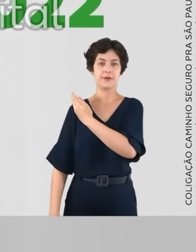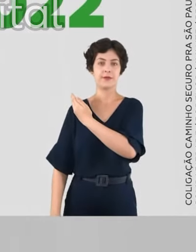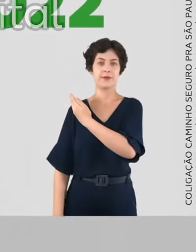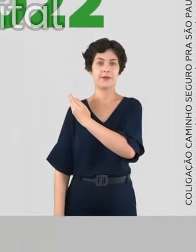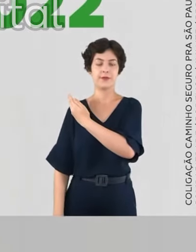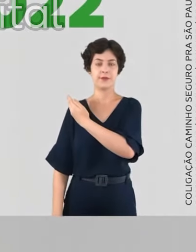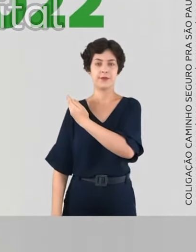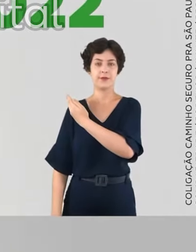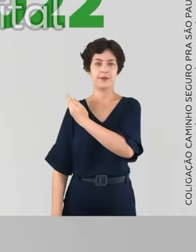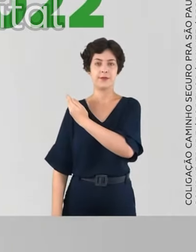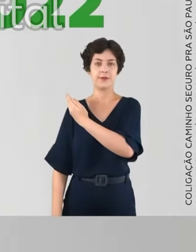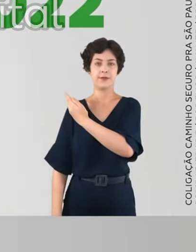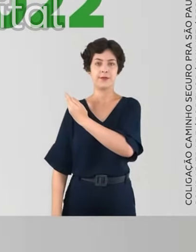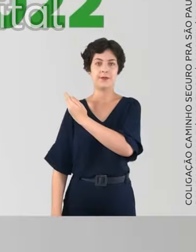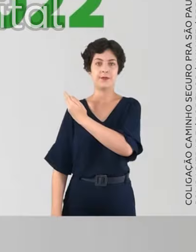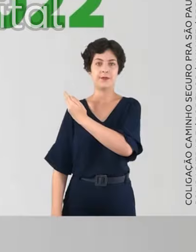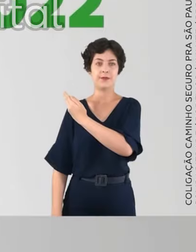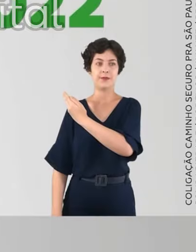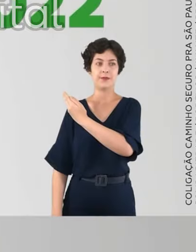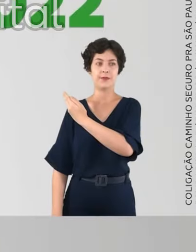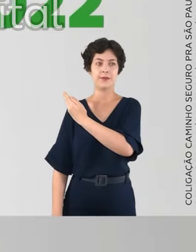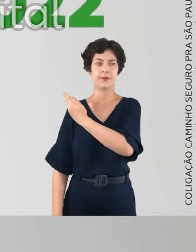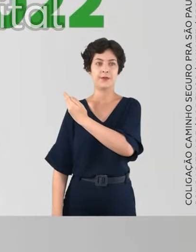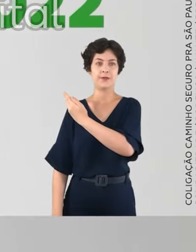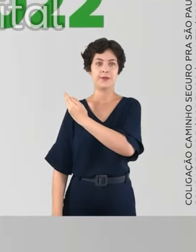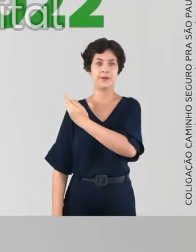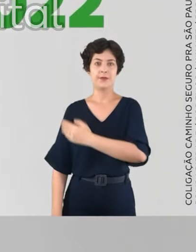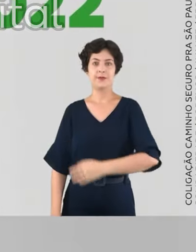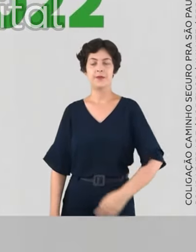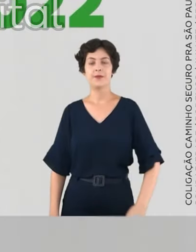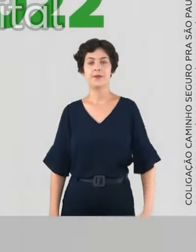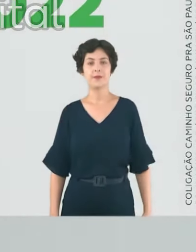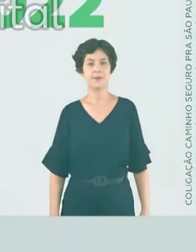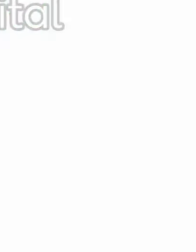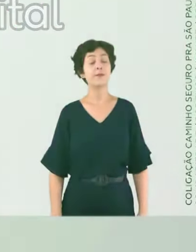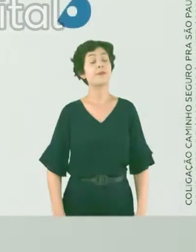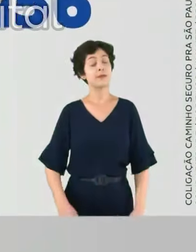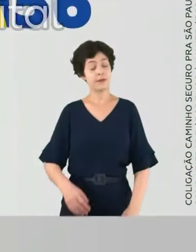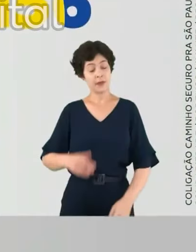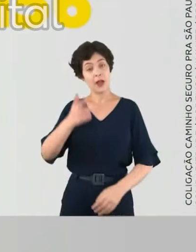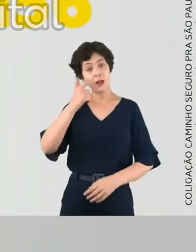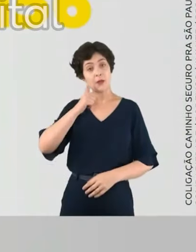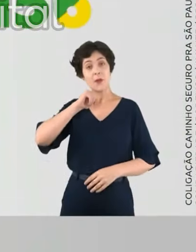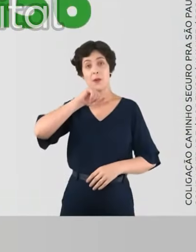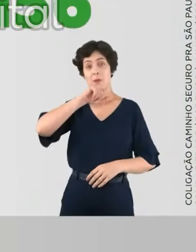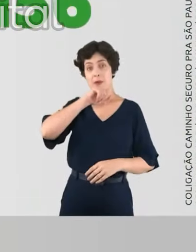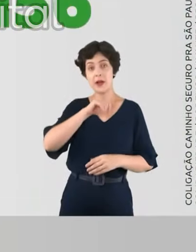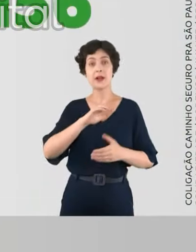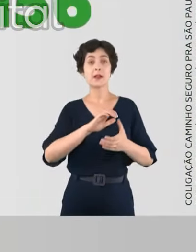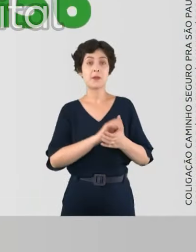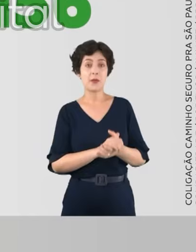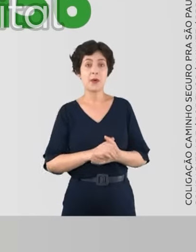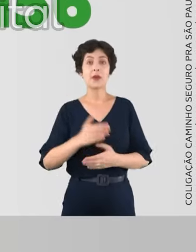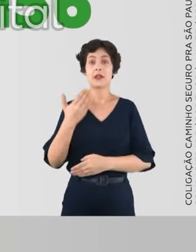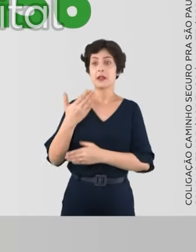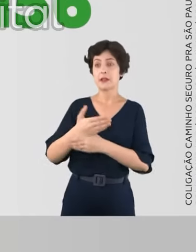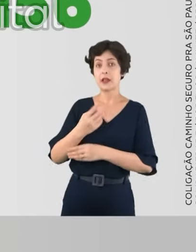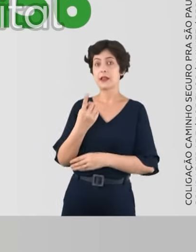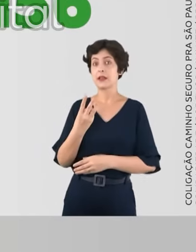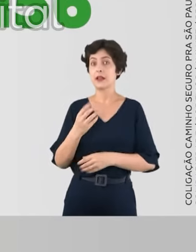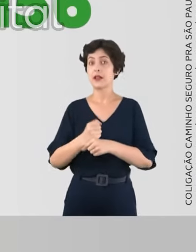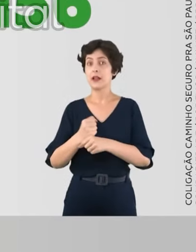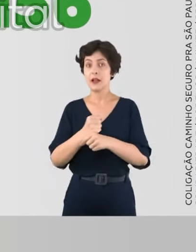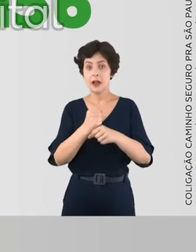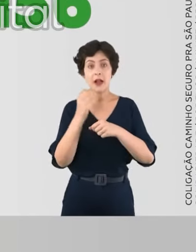Schumacher. Vote 70022. Bora. Sou mãe, esposa e taxista há 13 anos.